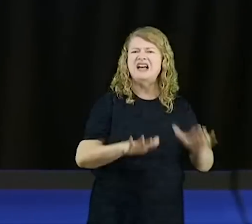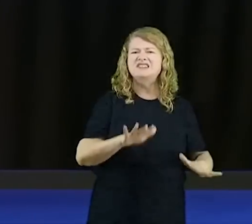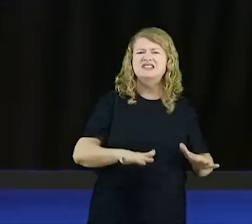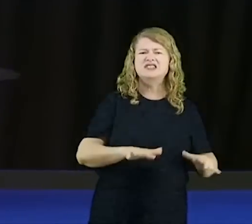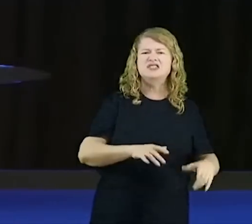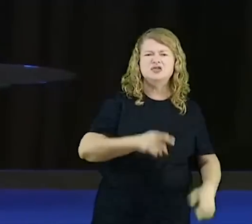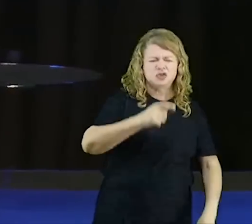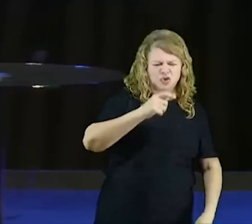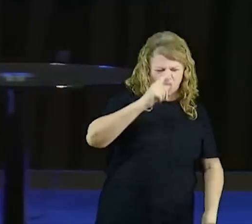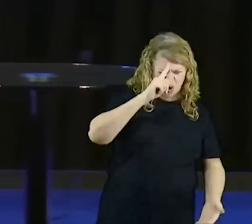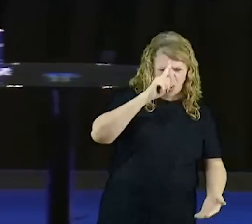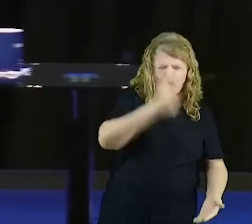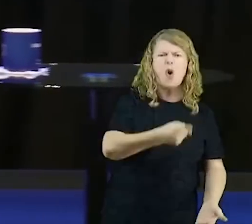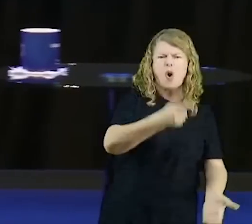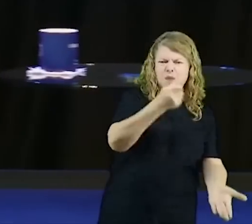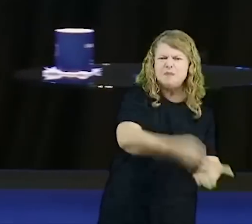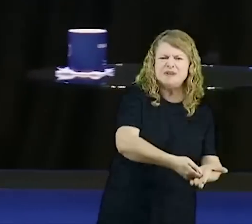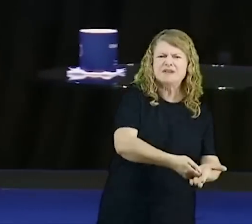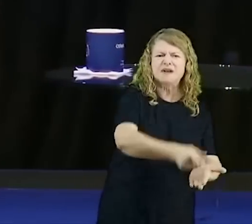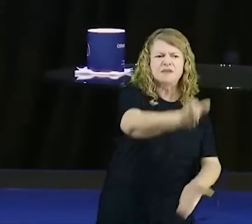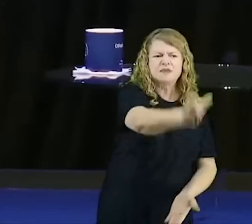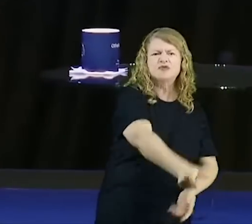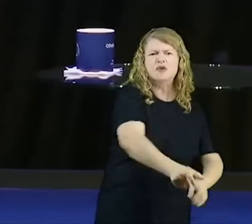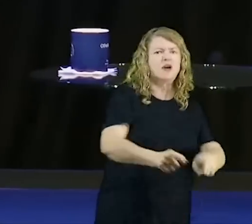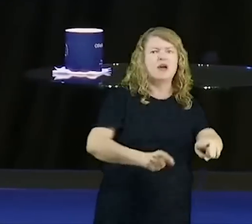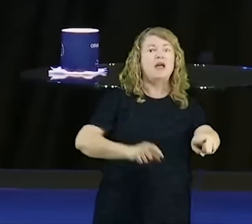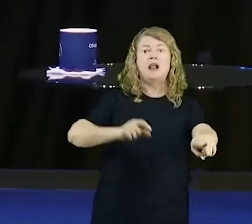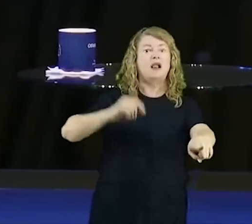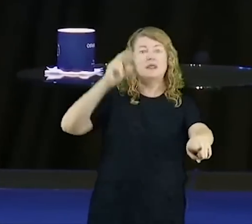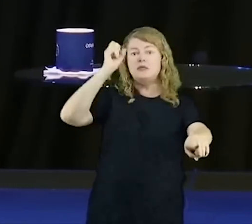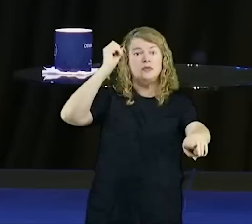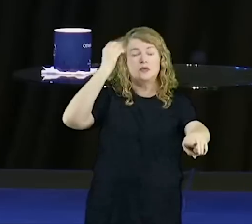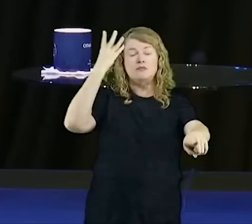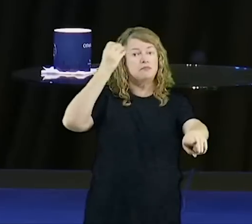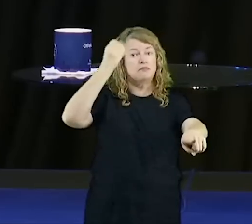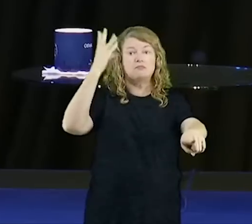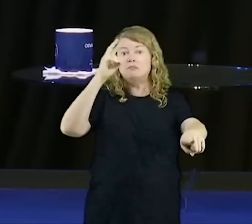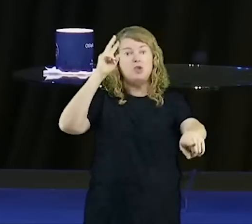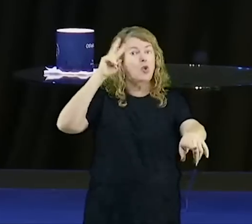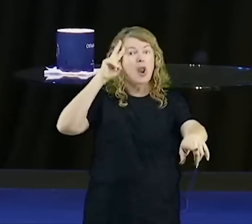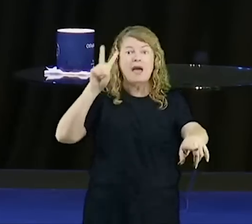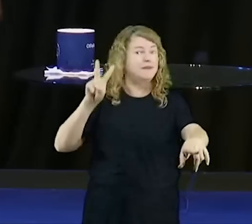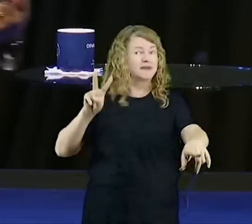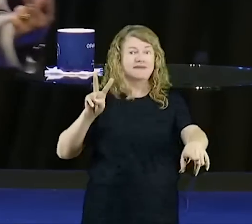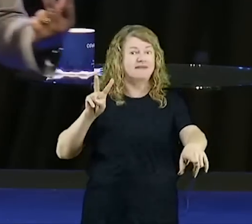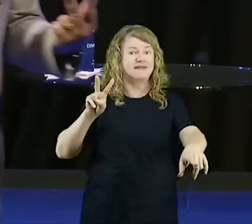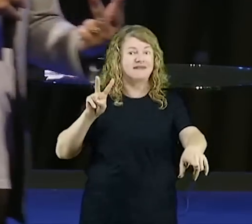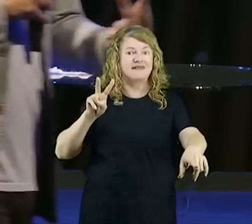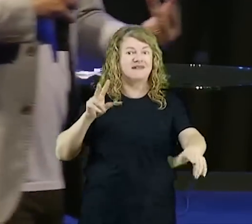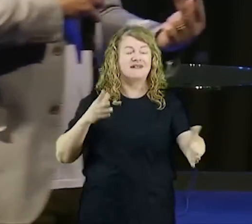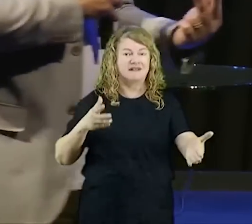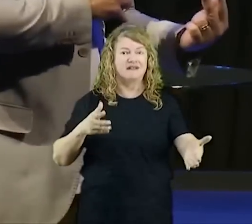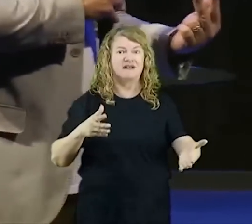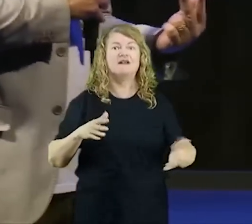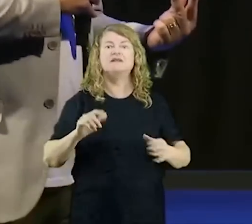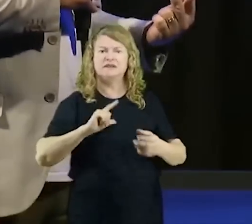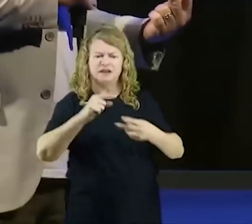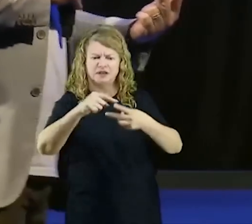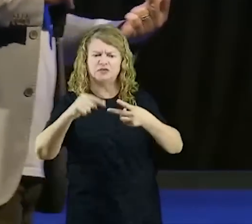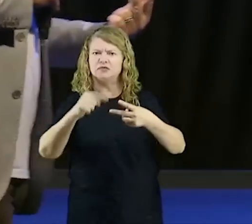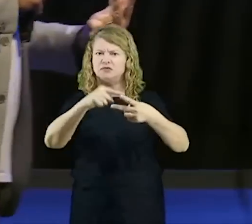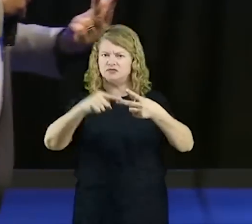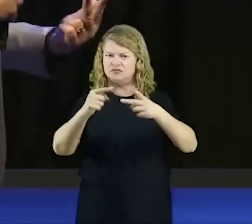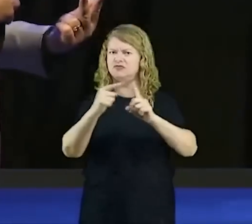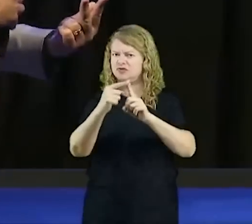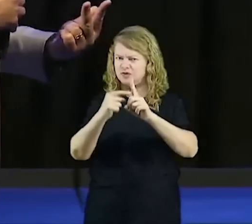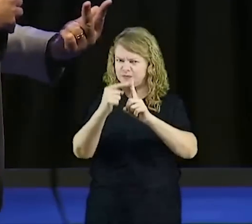lembram, porque quando ficam manifestos, quando a pessoa manifesta demônio, existem duas categorias de manifestação. Uma, em que a